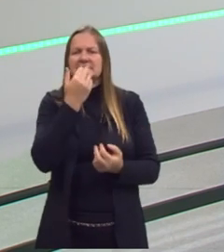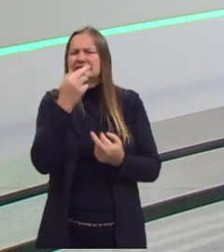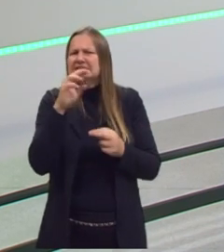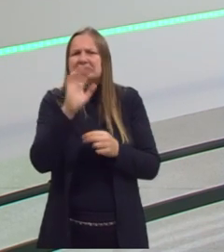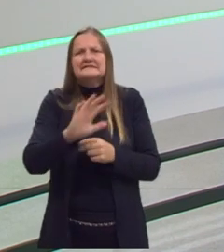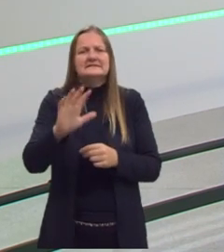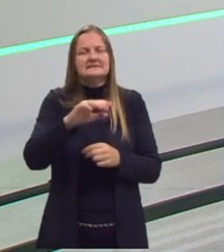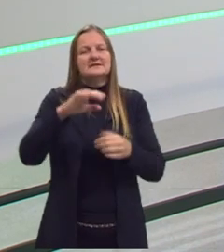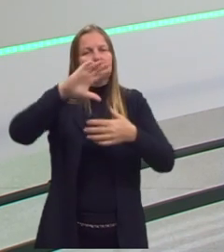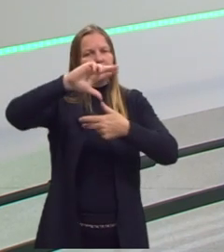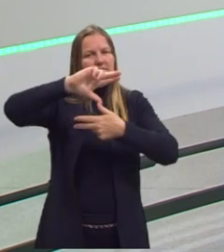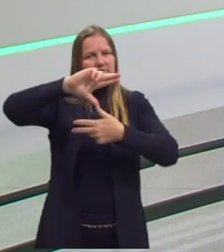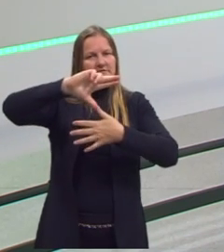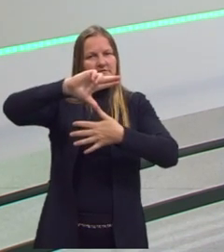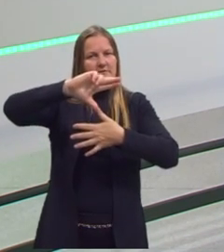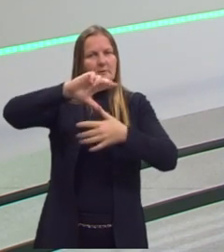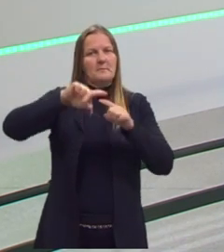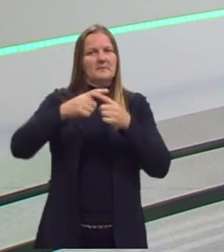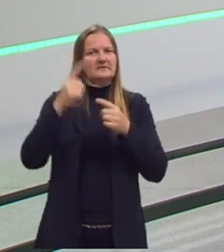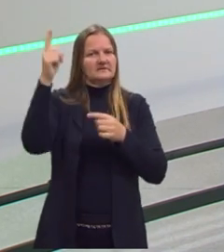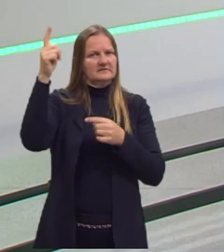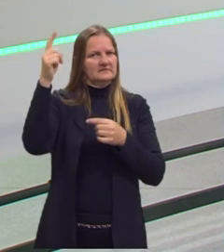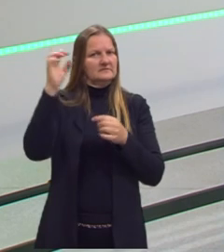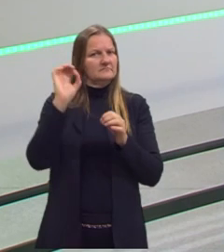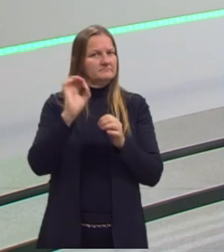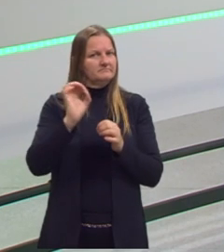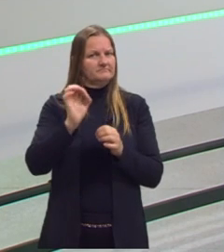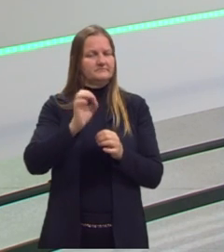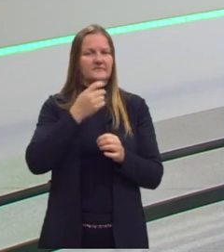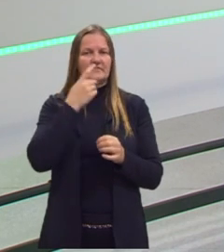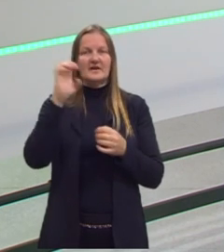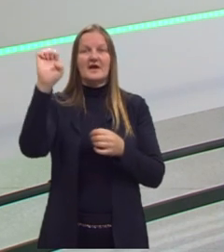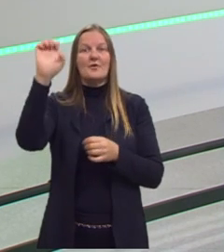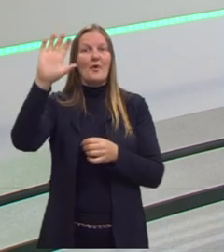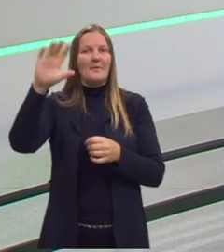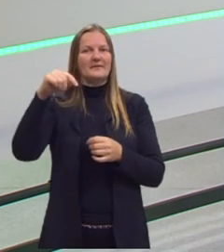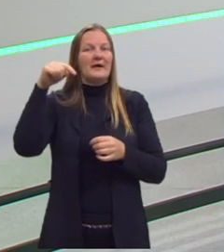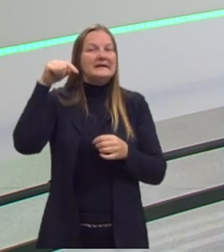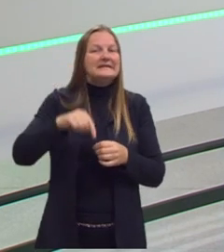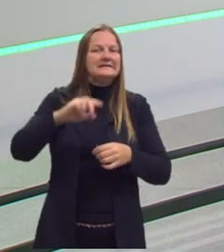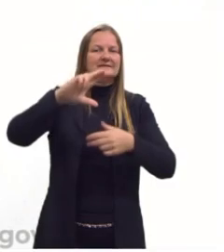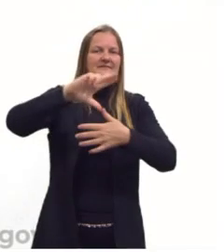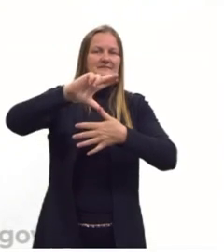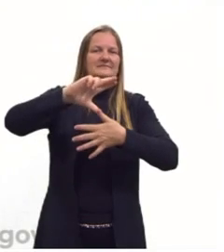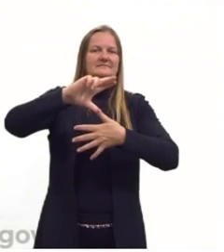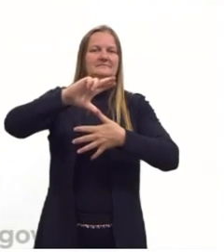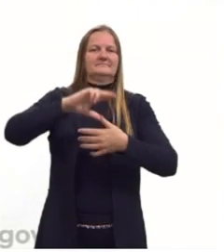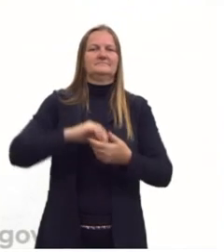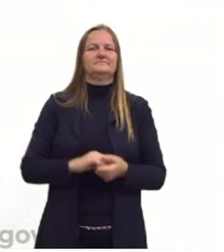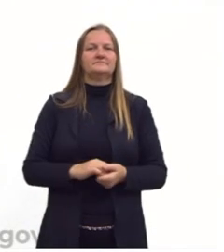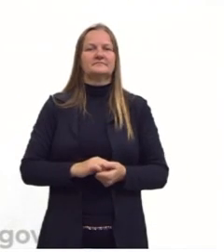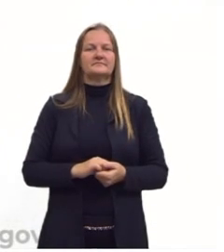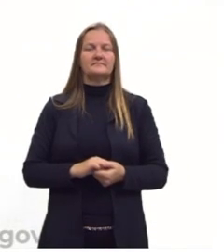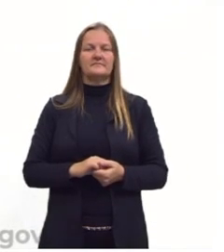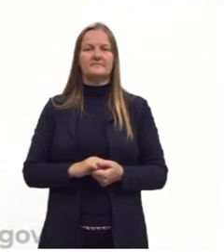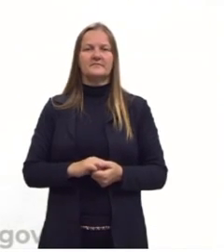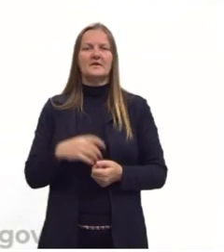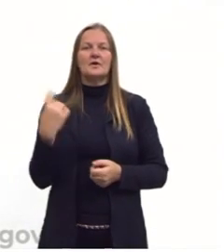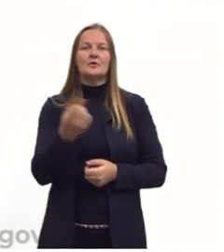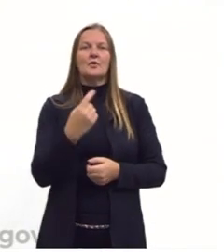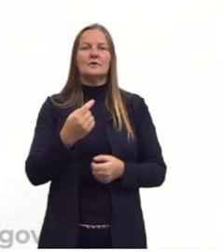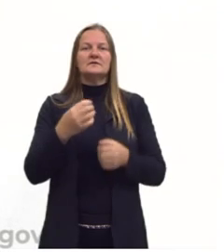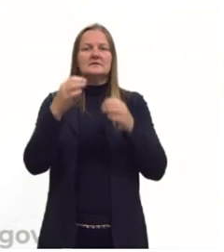produzidos aqui na América Latina. Mas ele não está falando da Europa, ele está falando da América Latina. Então, a nossa